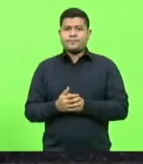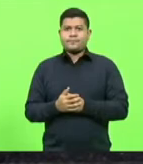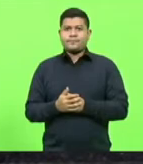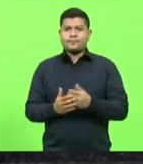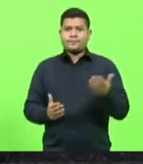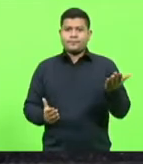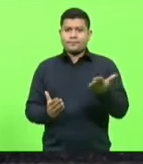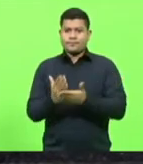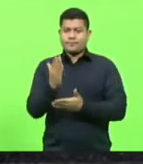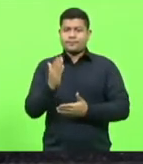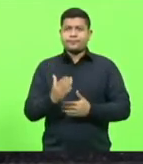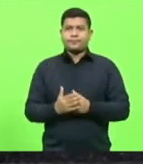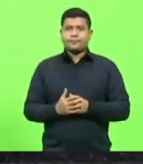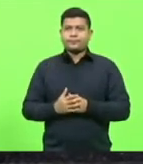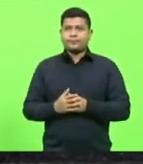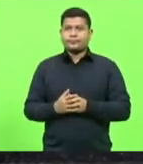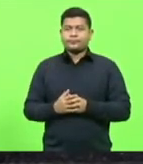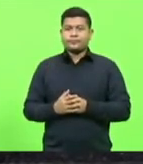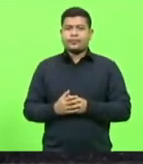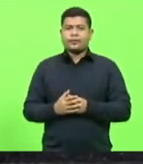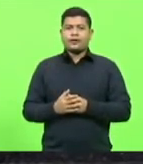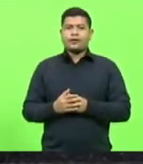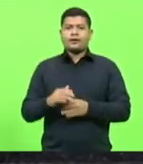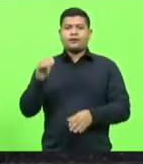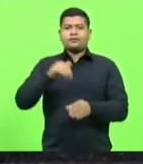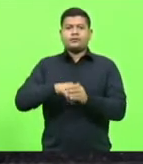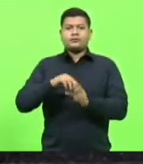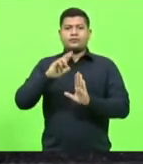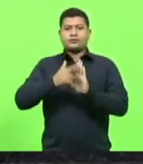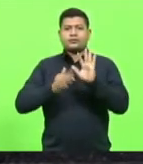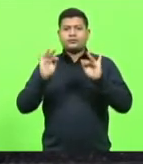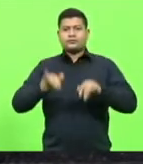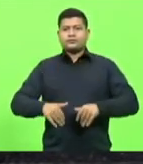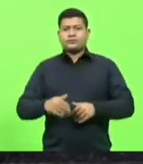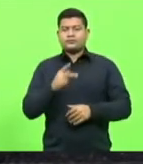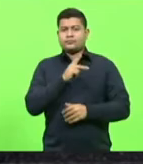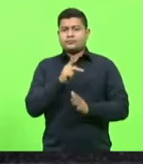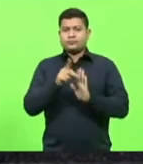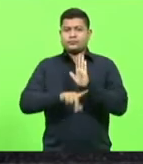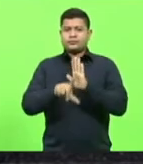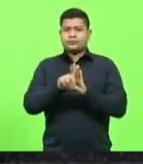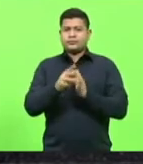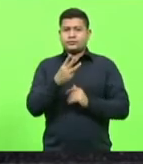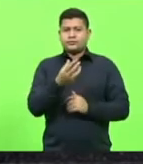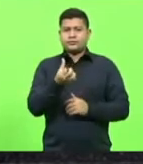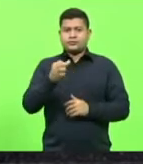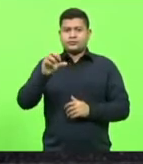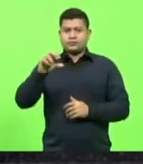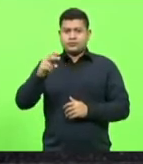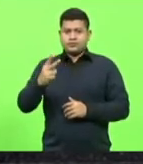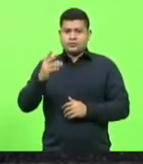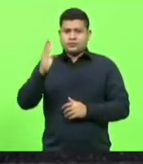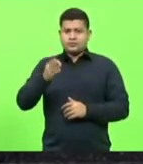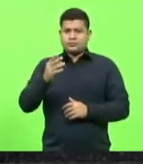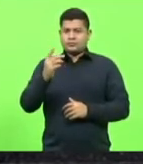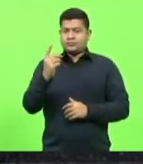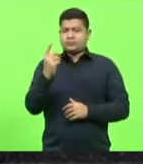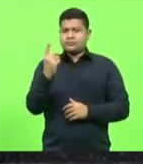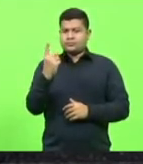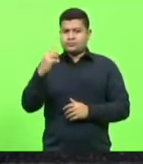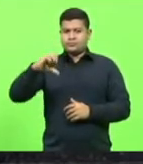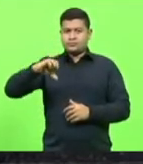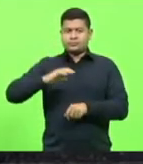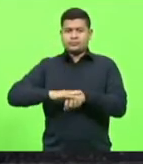Aprovado. Votação e redação final do projeto de lei número 392.8 de 2019. Deputado